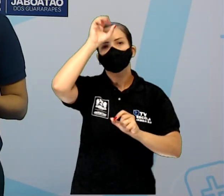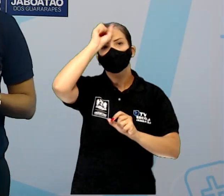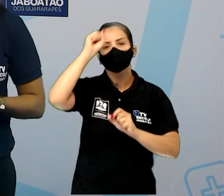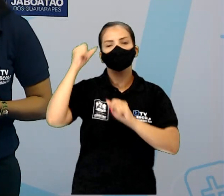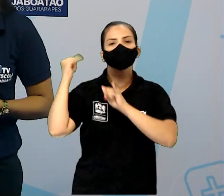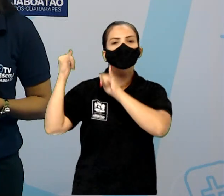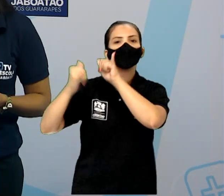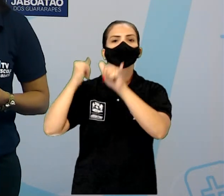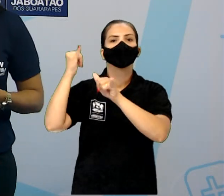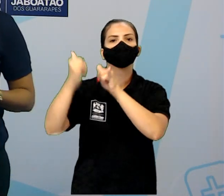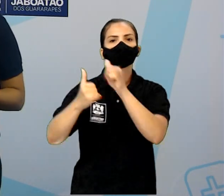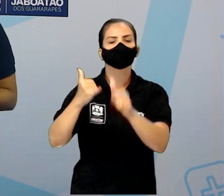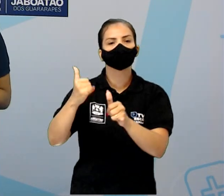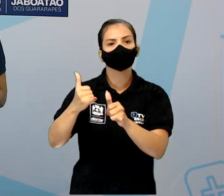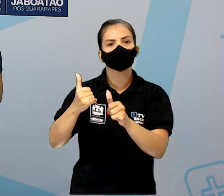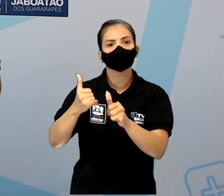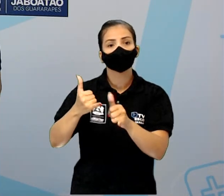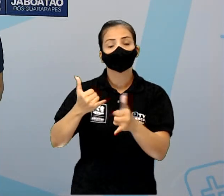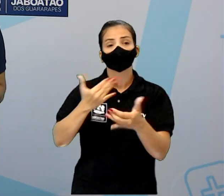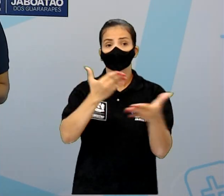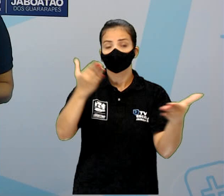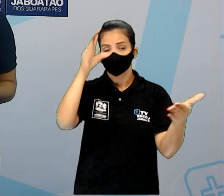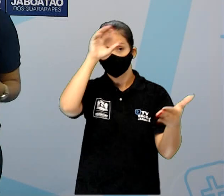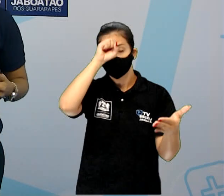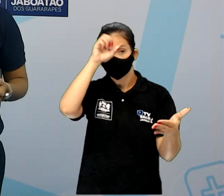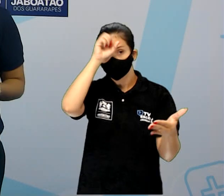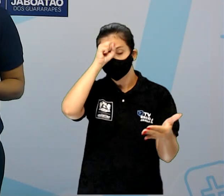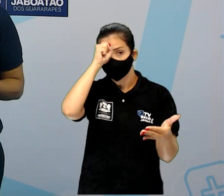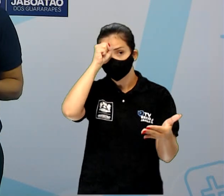aprendemos com isso? Será que vocês aprenderam alguma coisa?